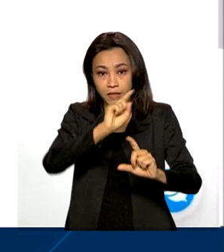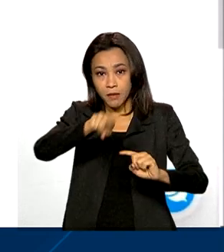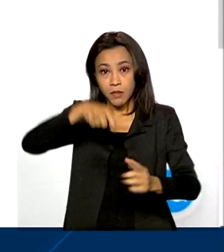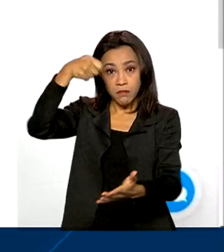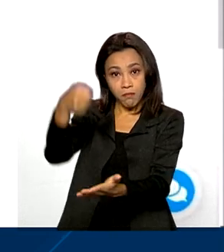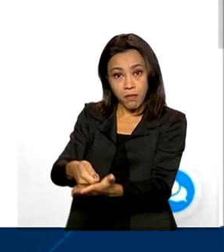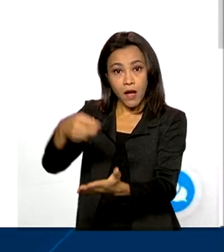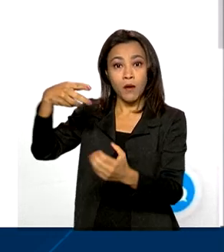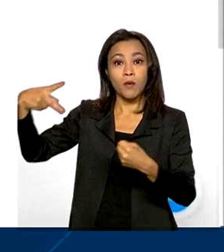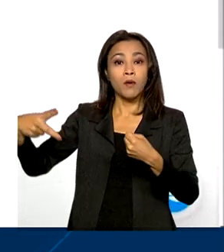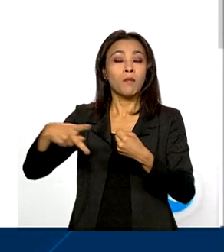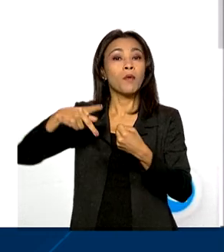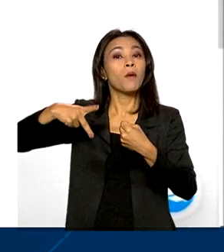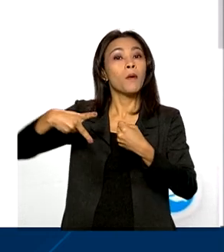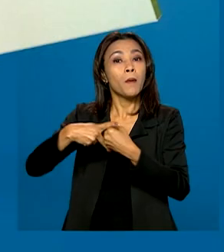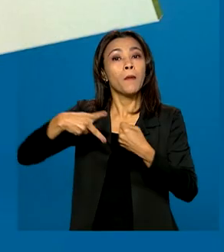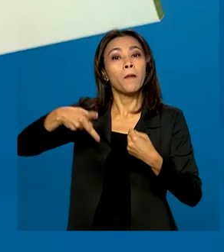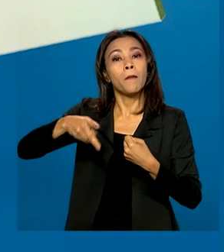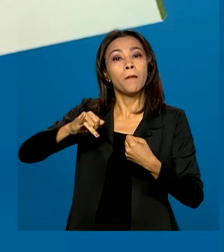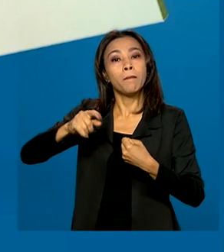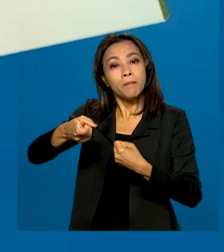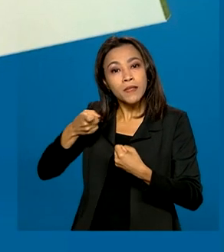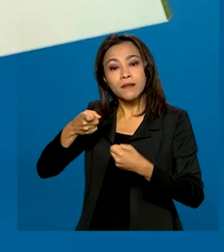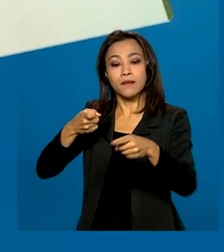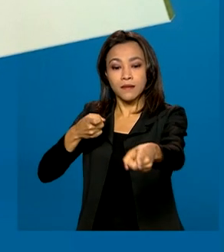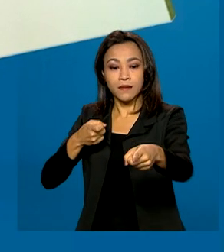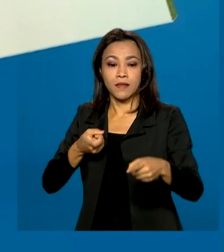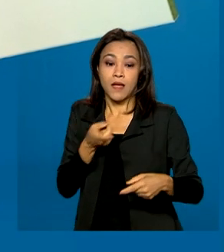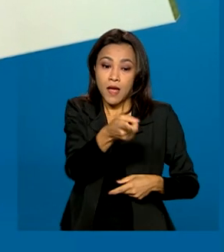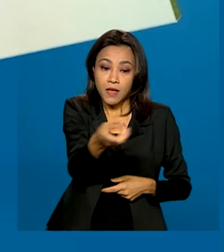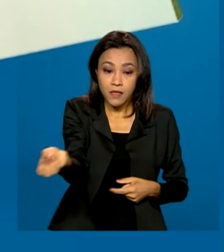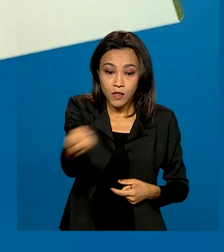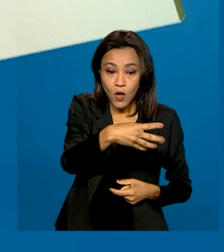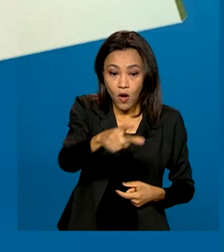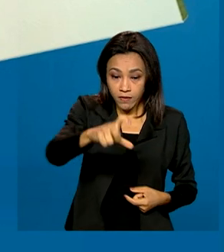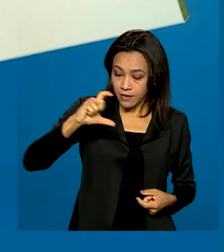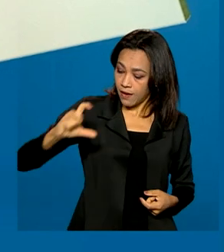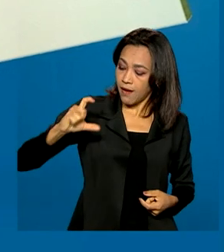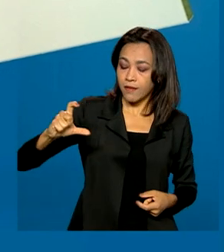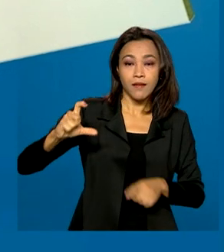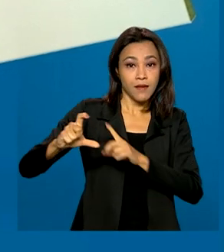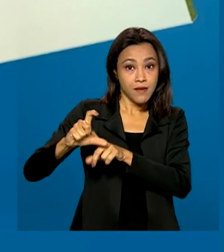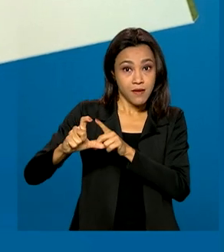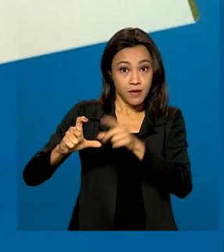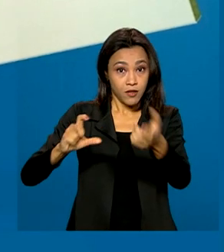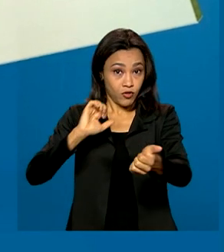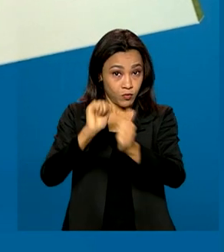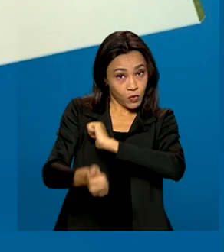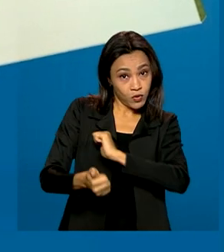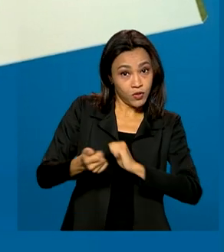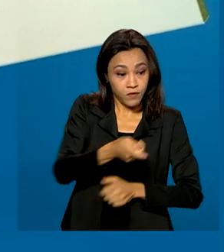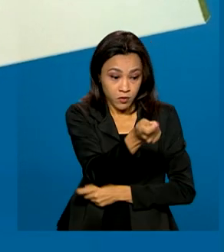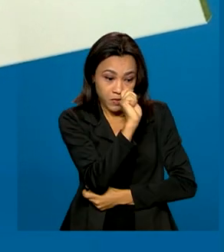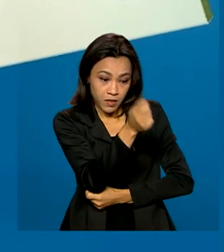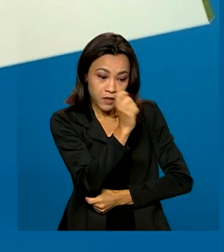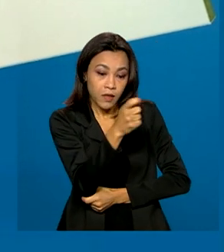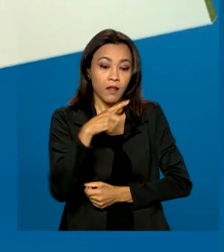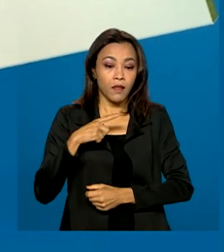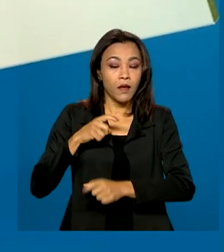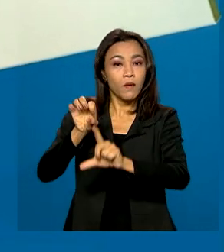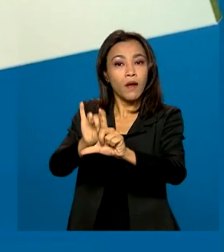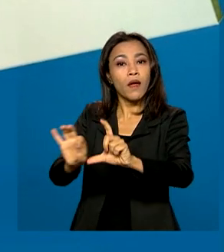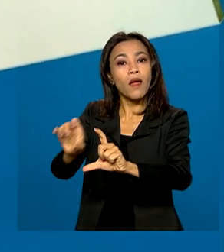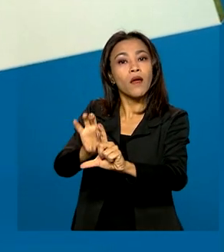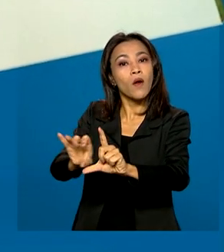A principal novidade é que agora as novas carteiras de pescador amador ou esportivo têm um QR Code.